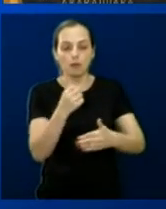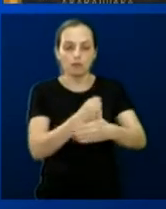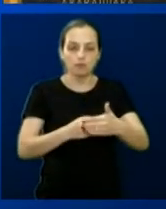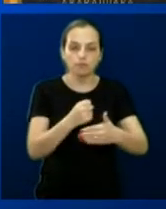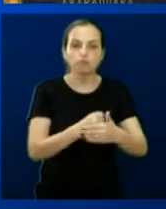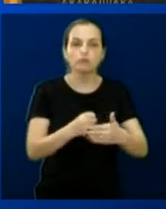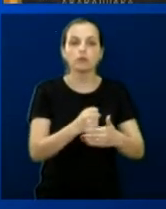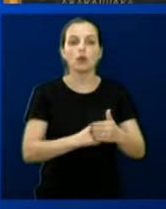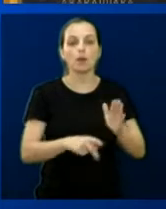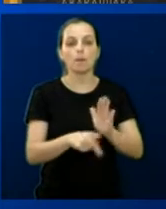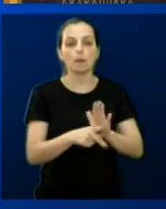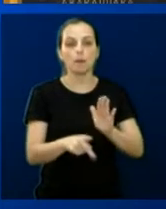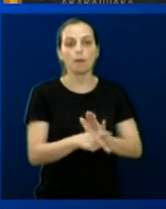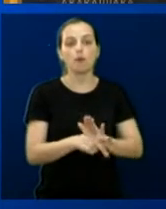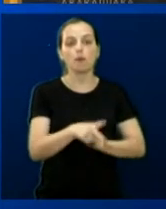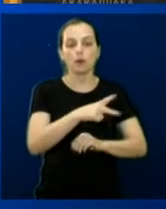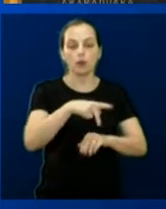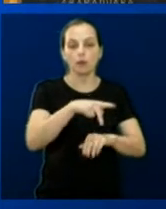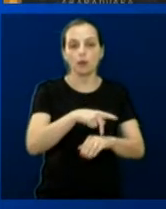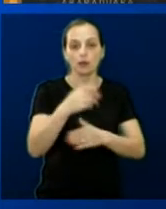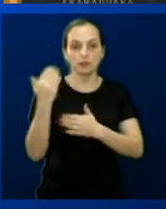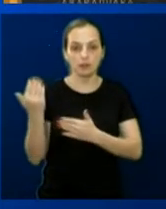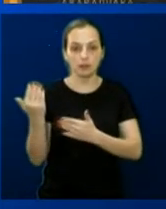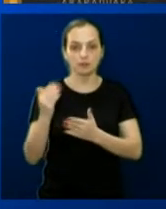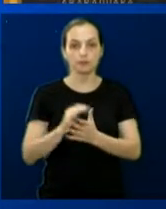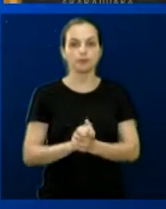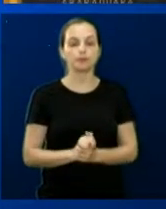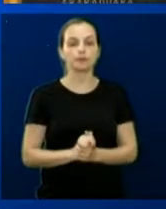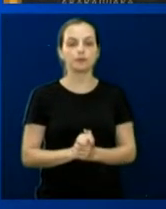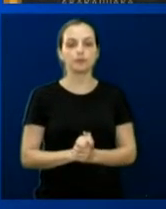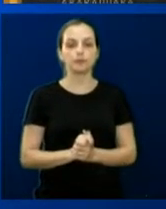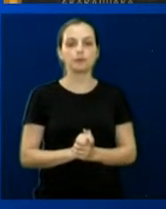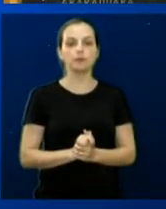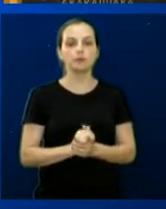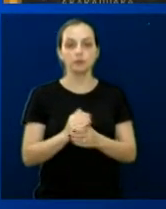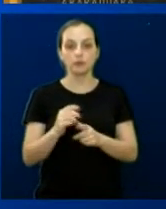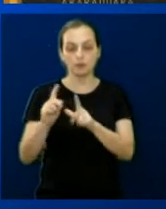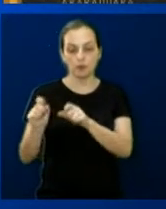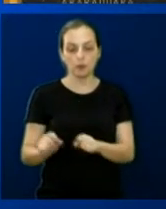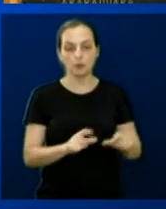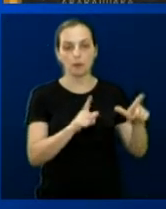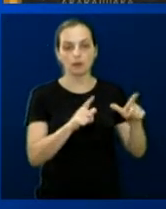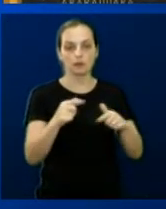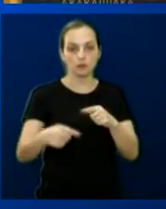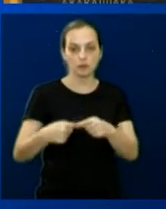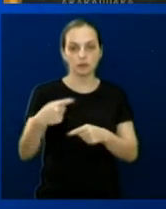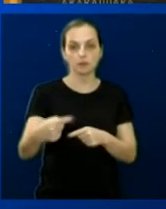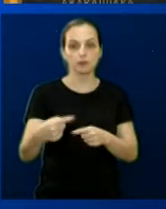questão para o governo, estamos tentando ajudar esta família. O próximo slide, por favor.